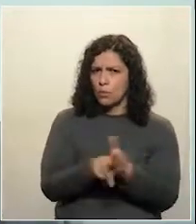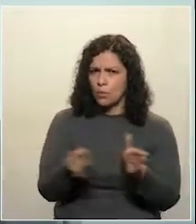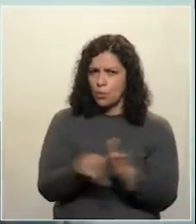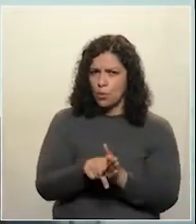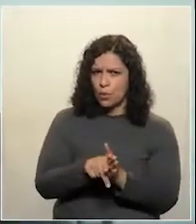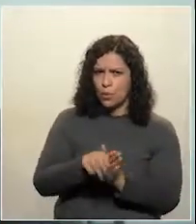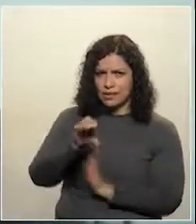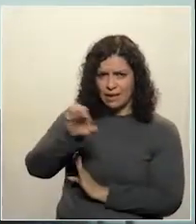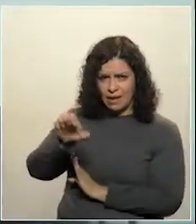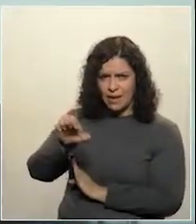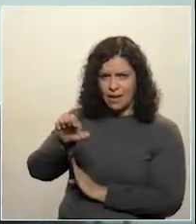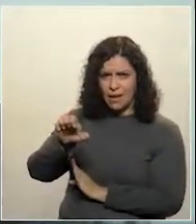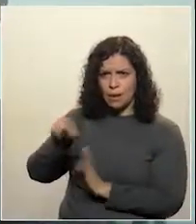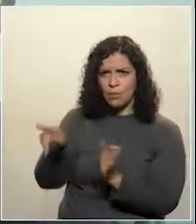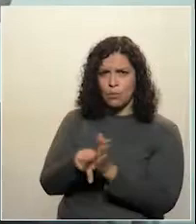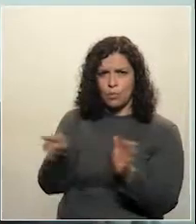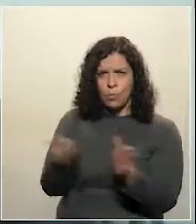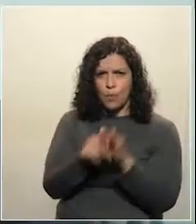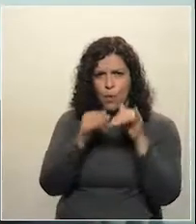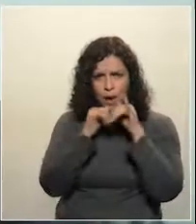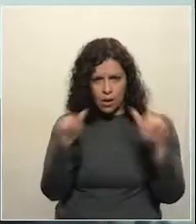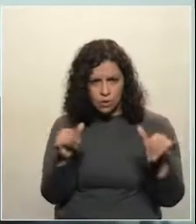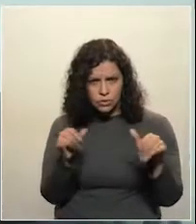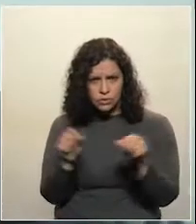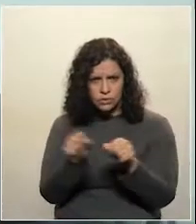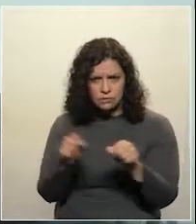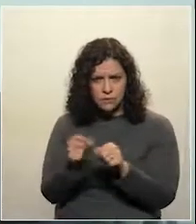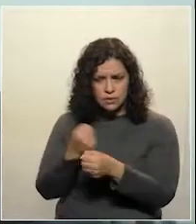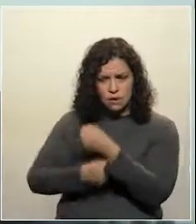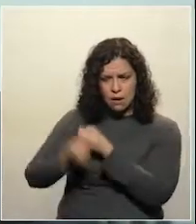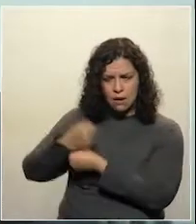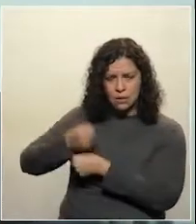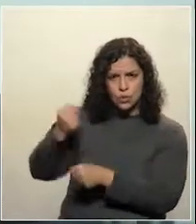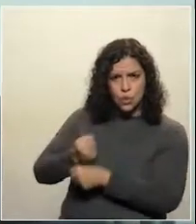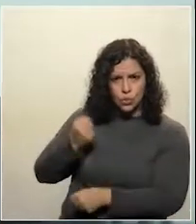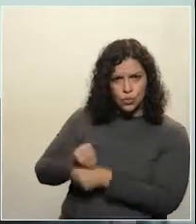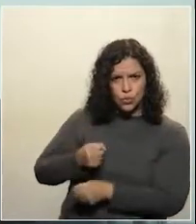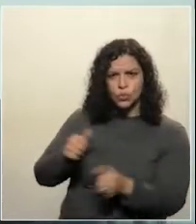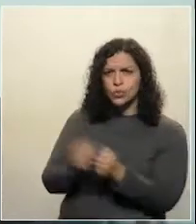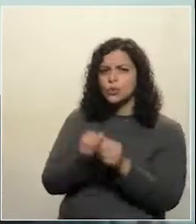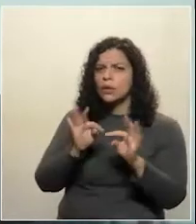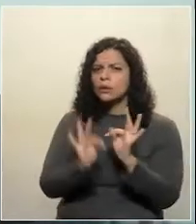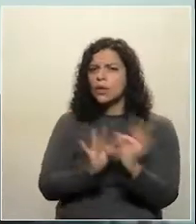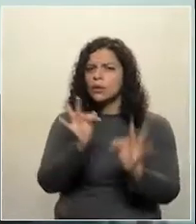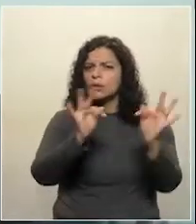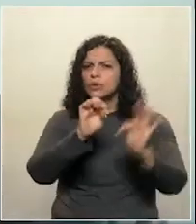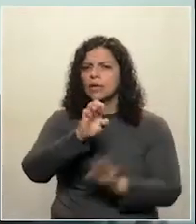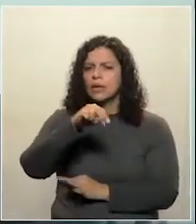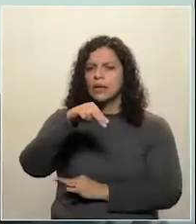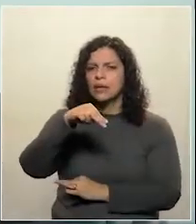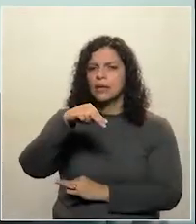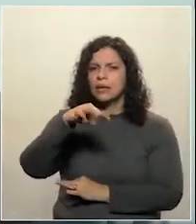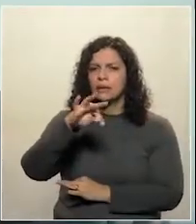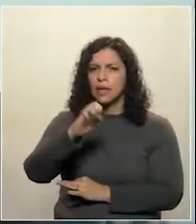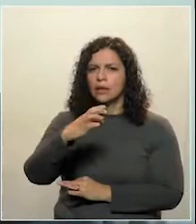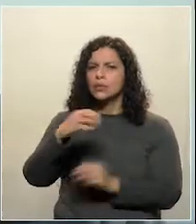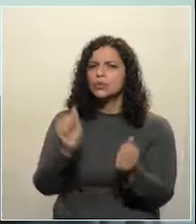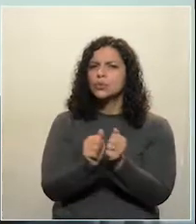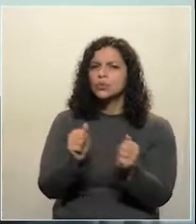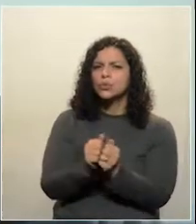CS Bioenergia, aquela que foi construída alguns anos atrás com tecnologia da Intec, que é a Catalina e a Sanepar,